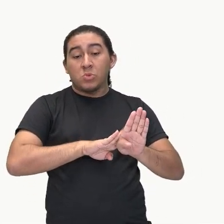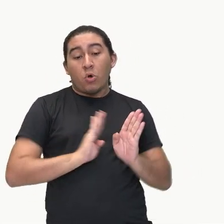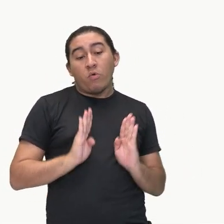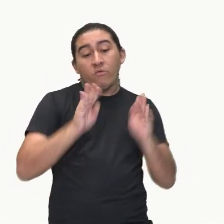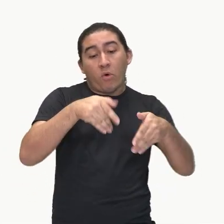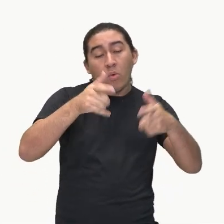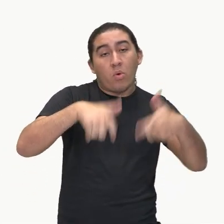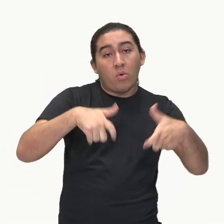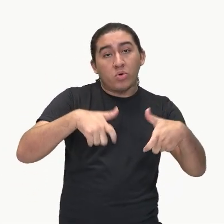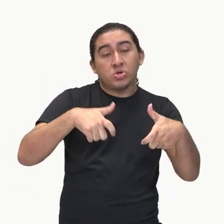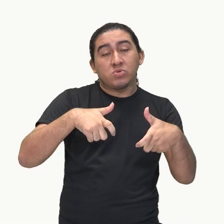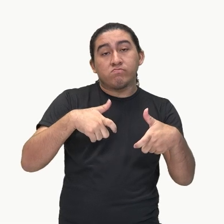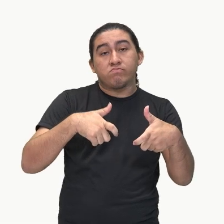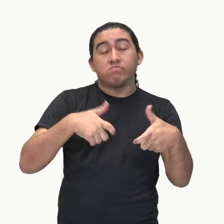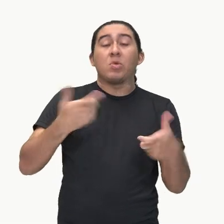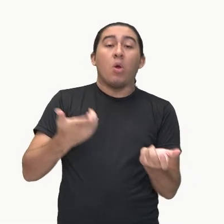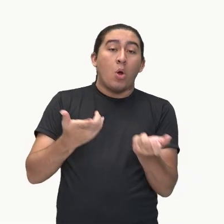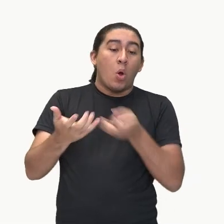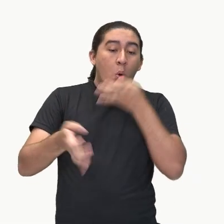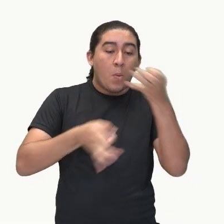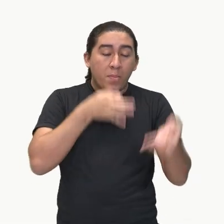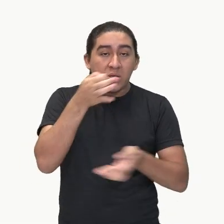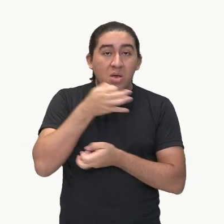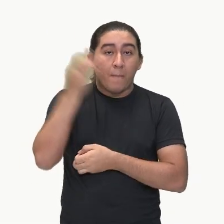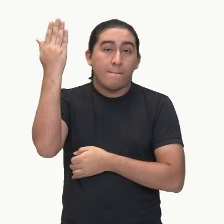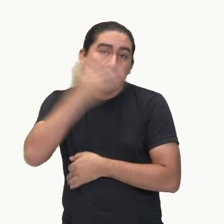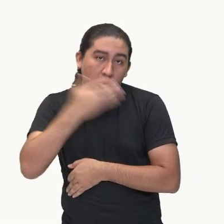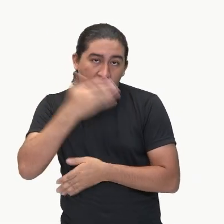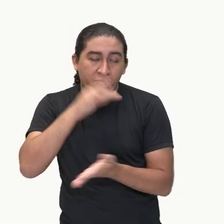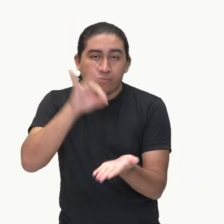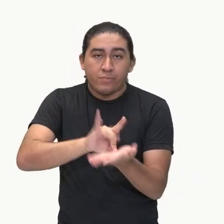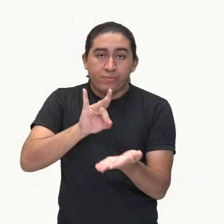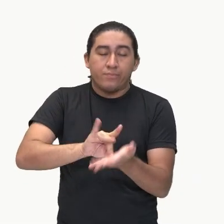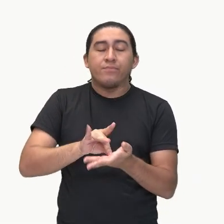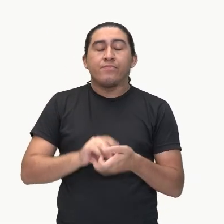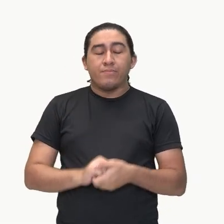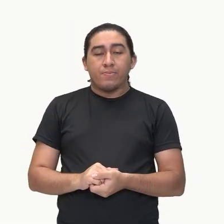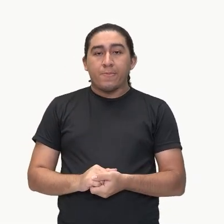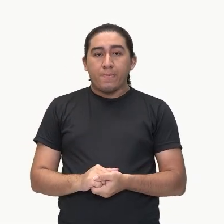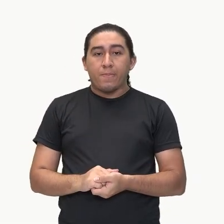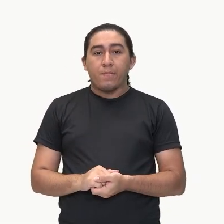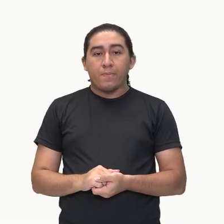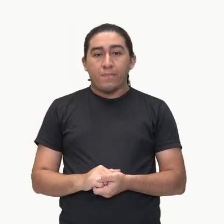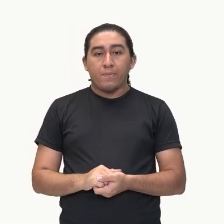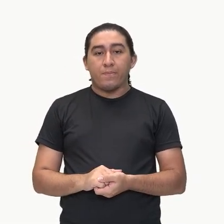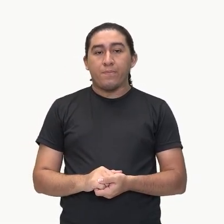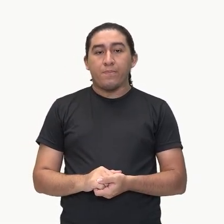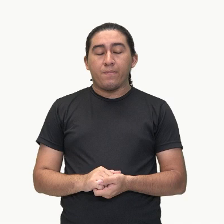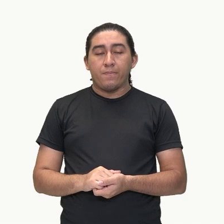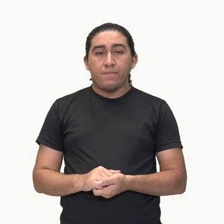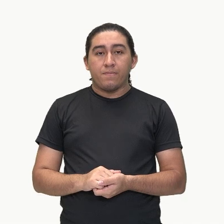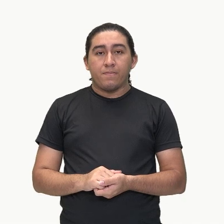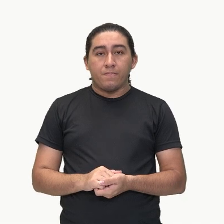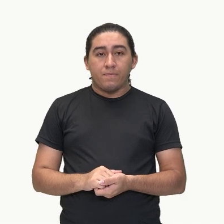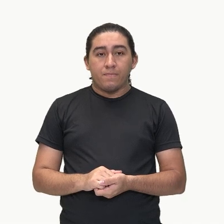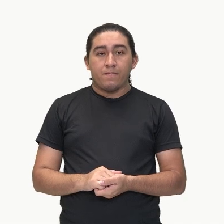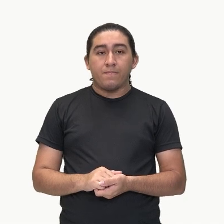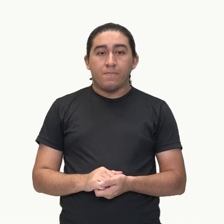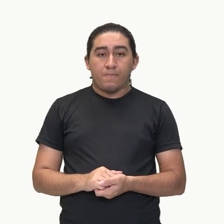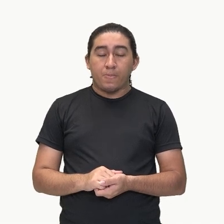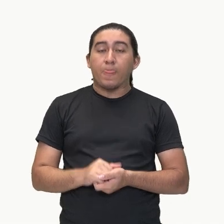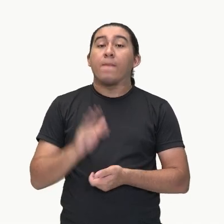defender o ponto de vista e validar esse ponto de vista, ok? Então, já que vimos o